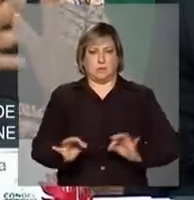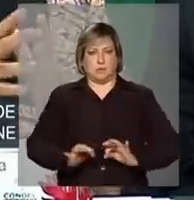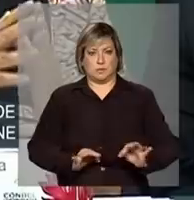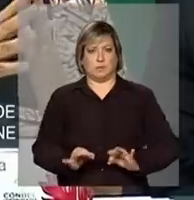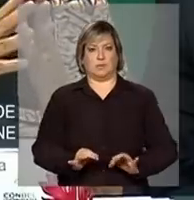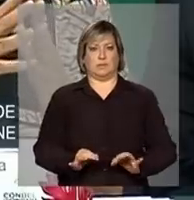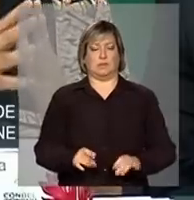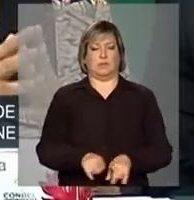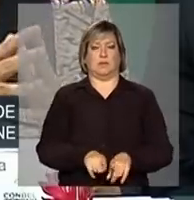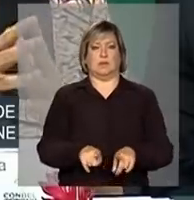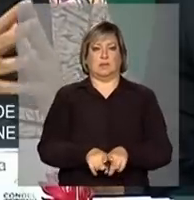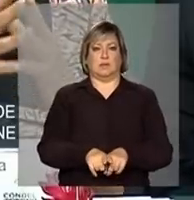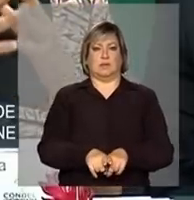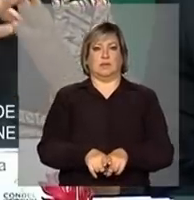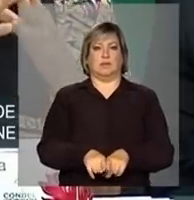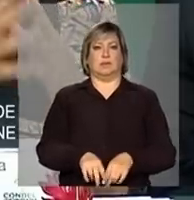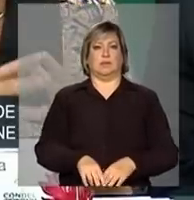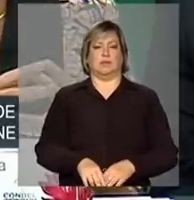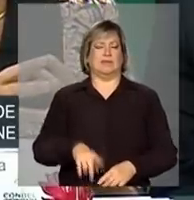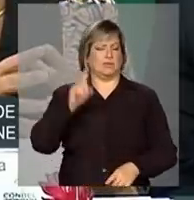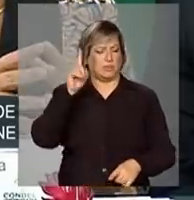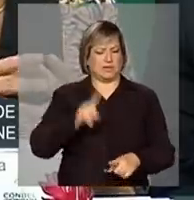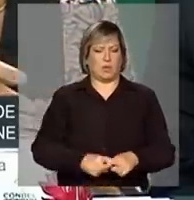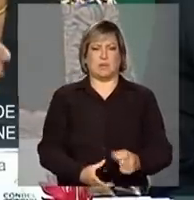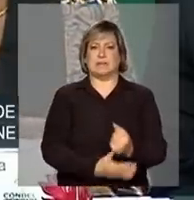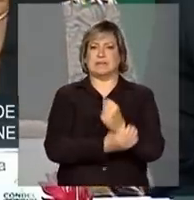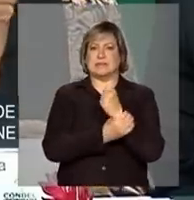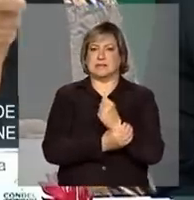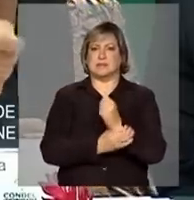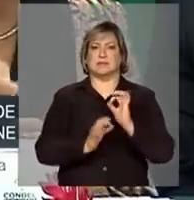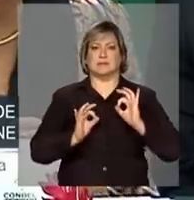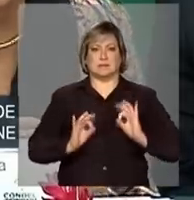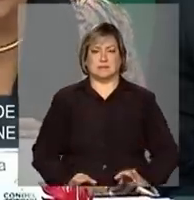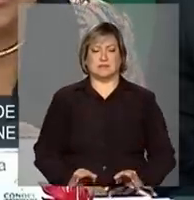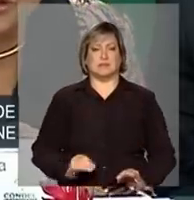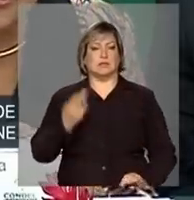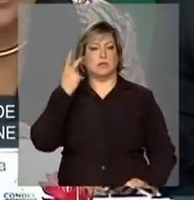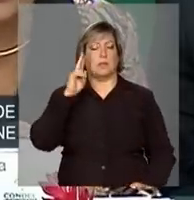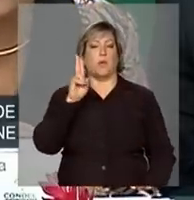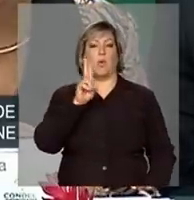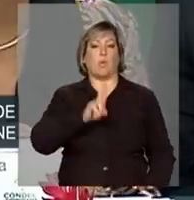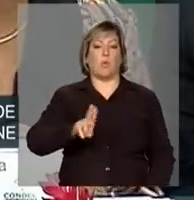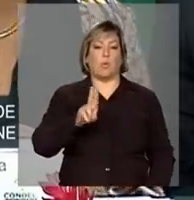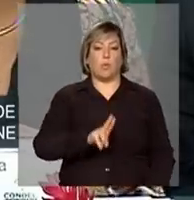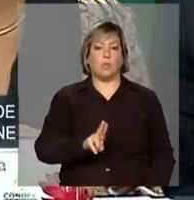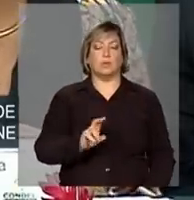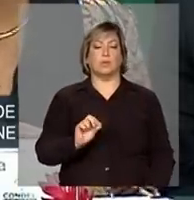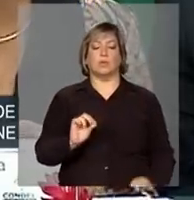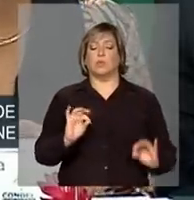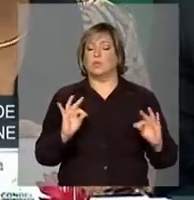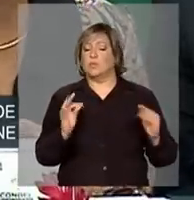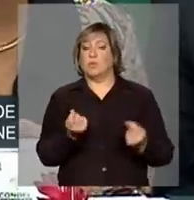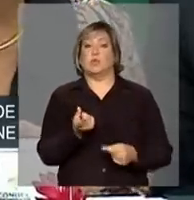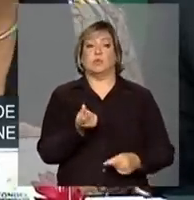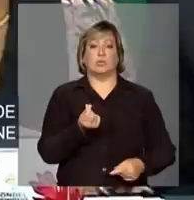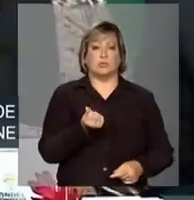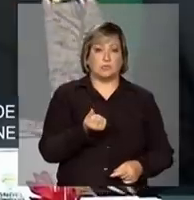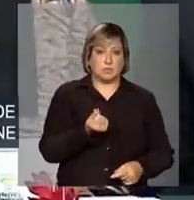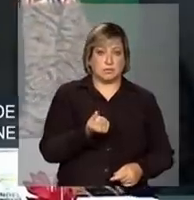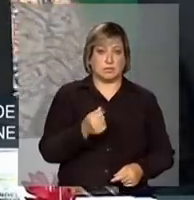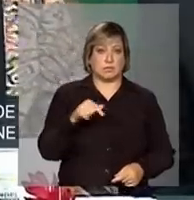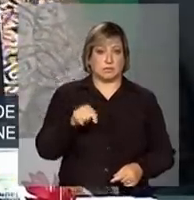absoluta segurança no que se refere ao uso do último real, naquelas